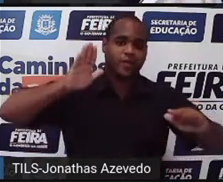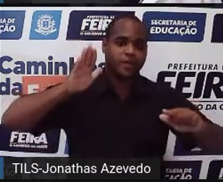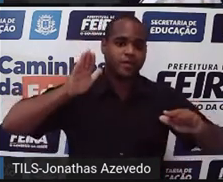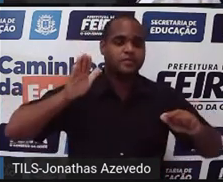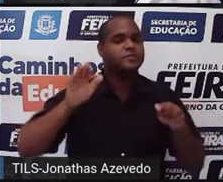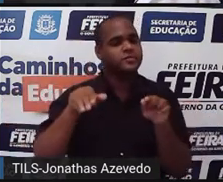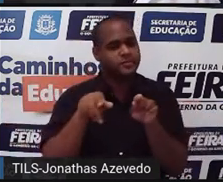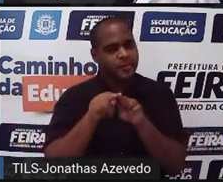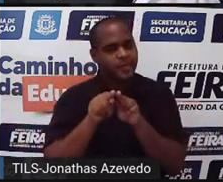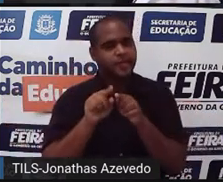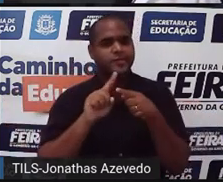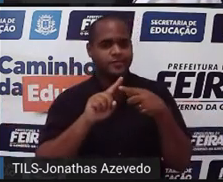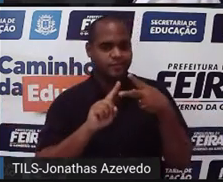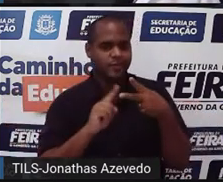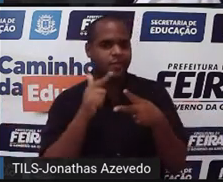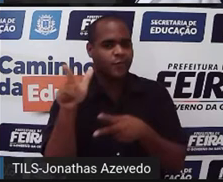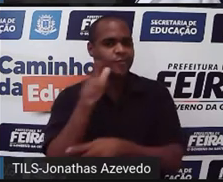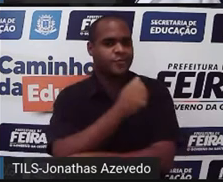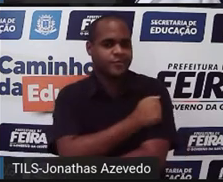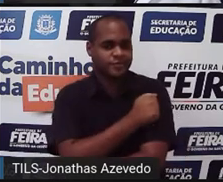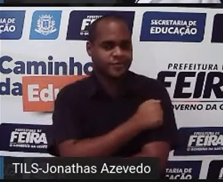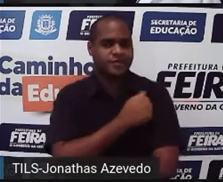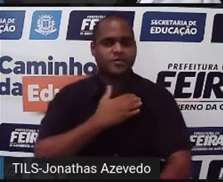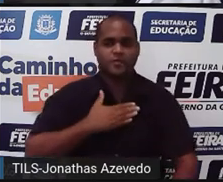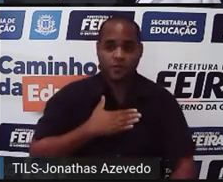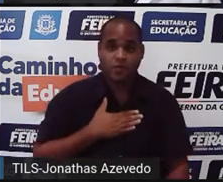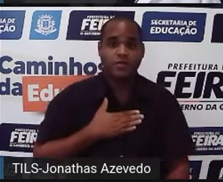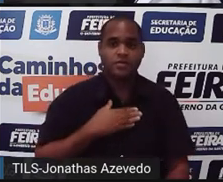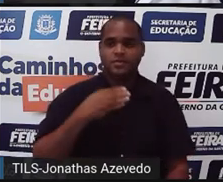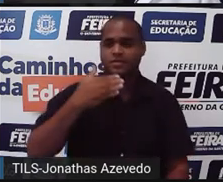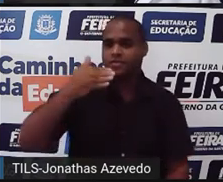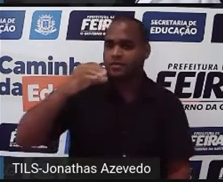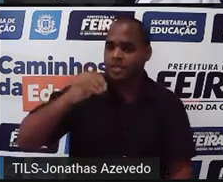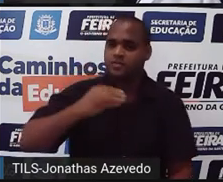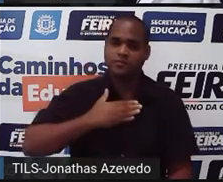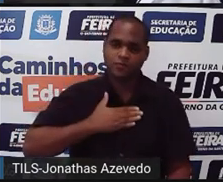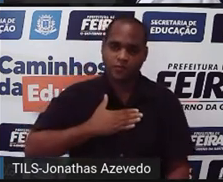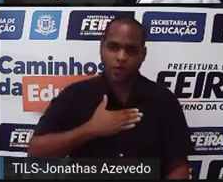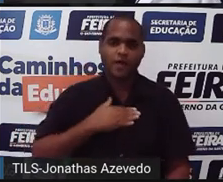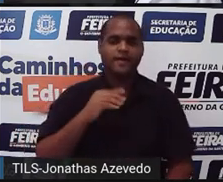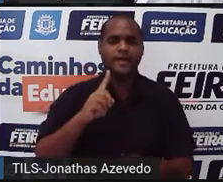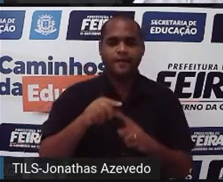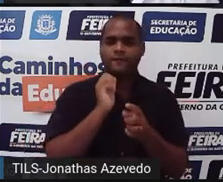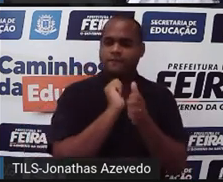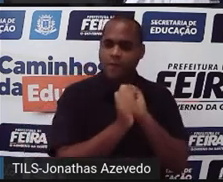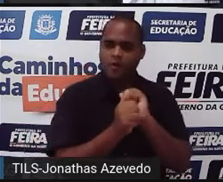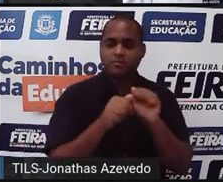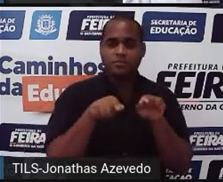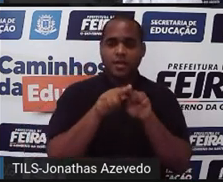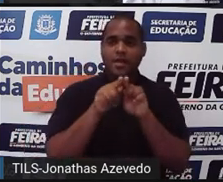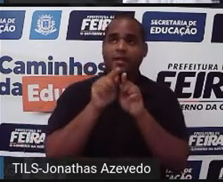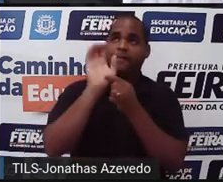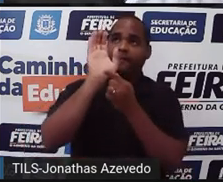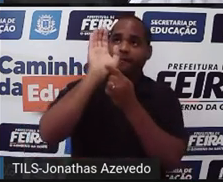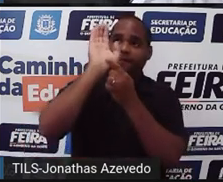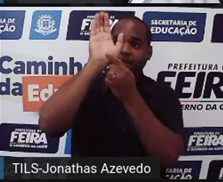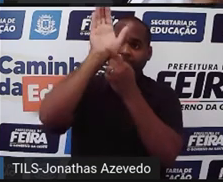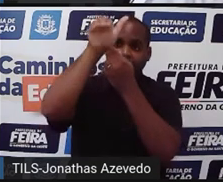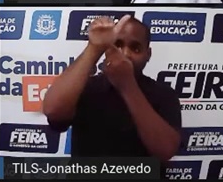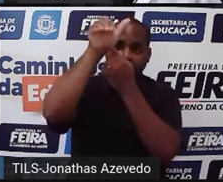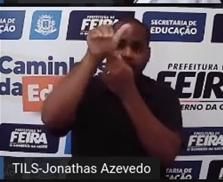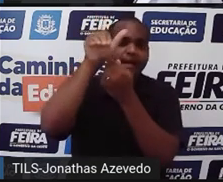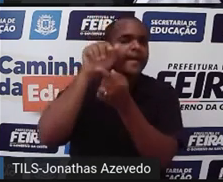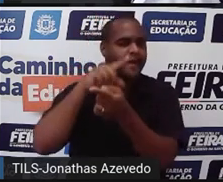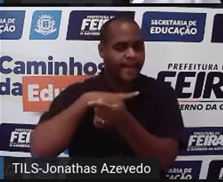alunos gostando de futebol. E a gente também tem os 10 que gostam de futebol e basquete. Então esses 10 que gostam de futebol e basquete